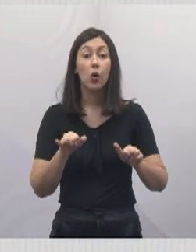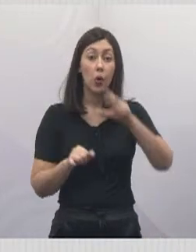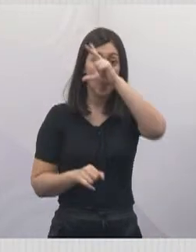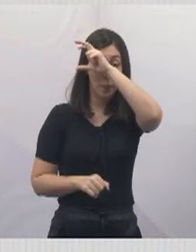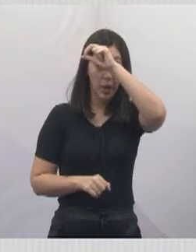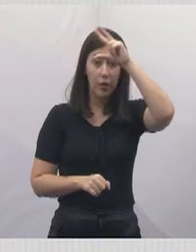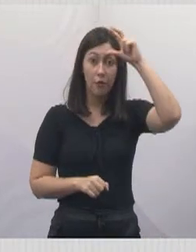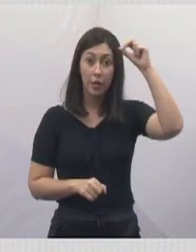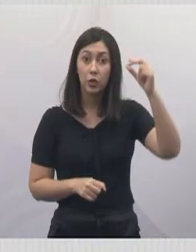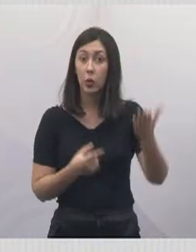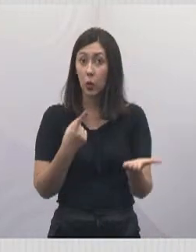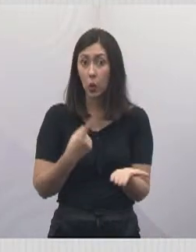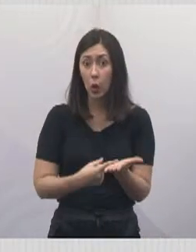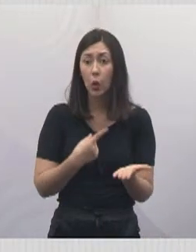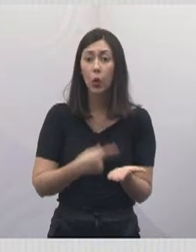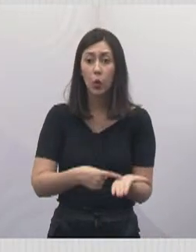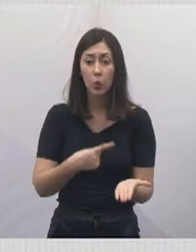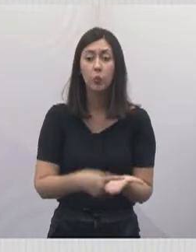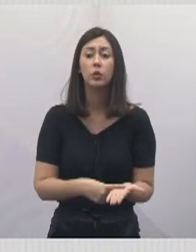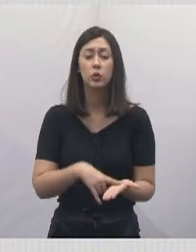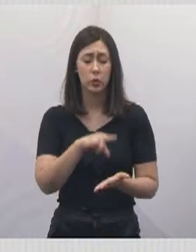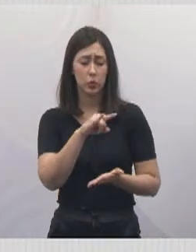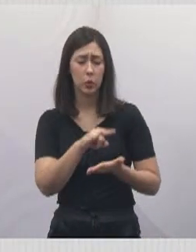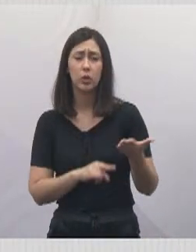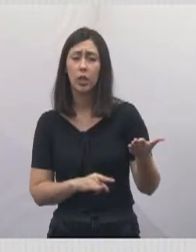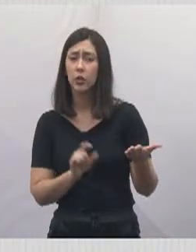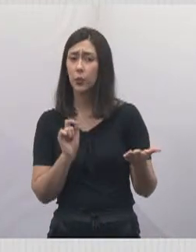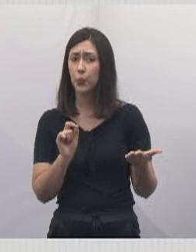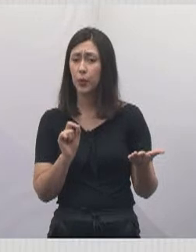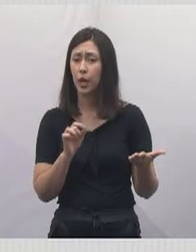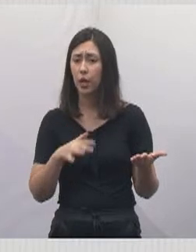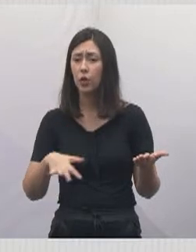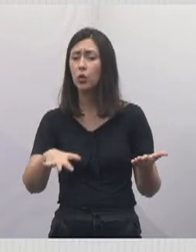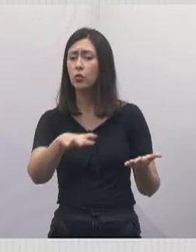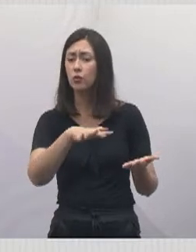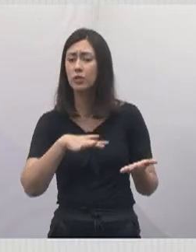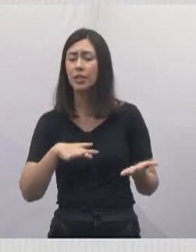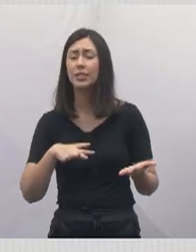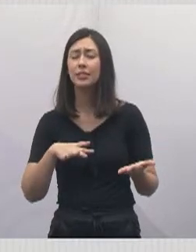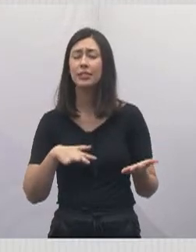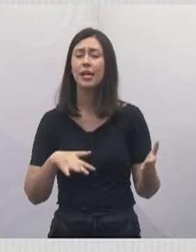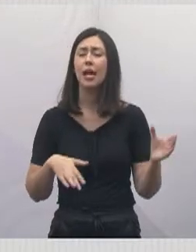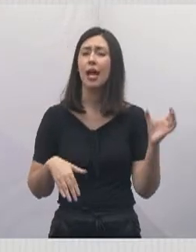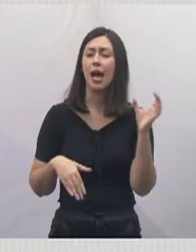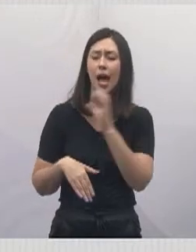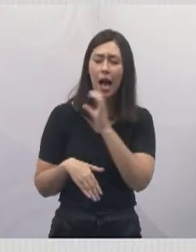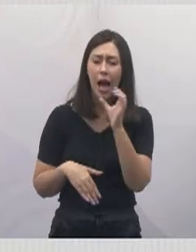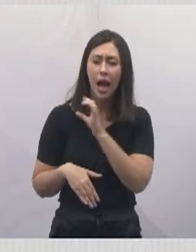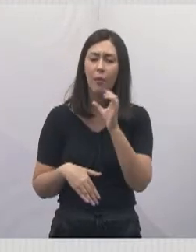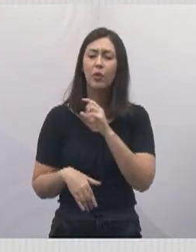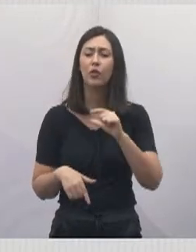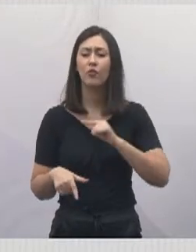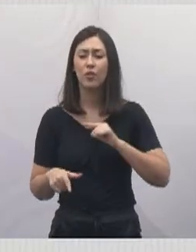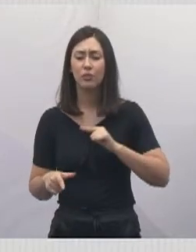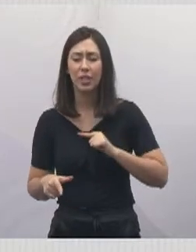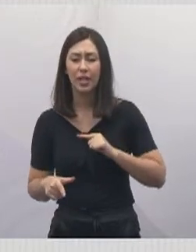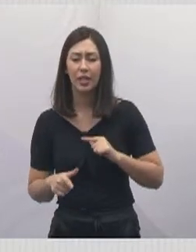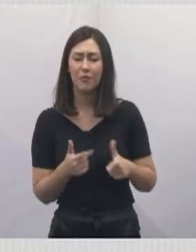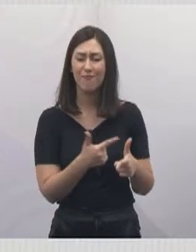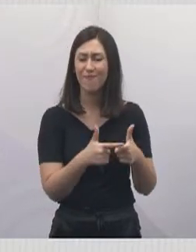assumiu lá nessa assinatura de contrato é que vocês, em breve, terão a solução